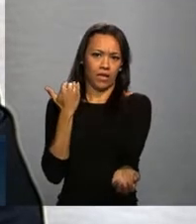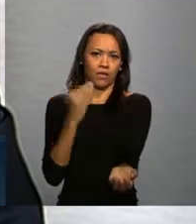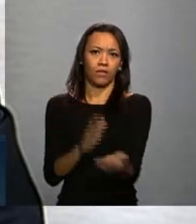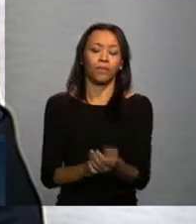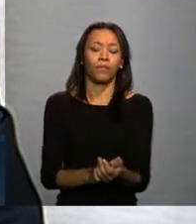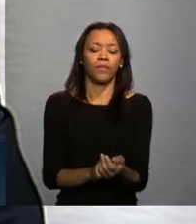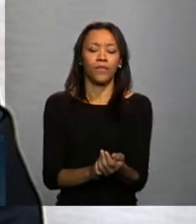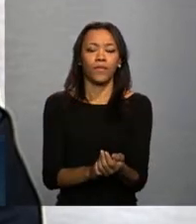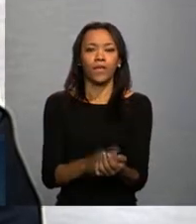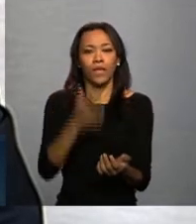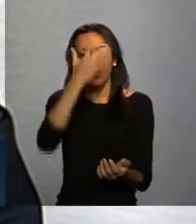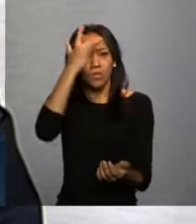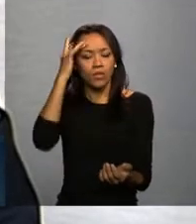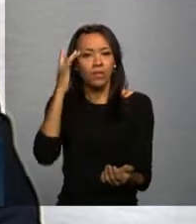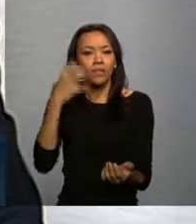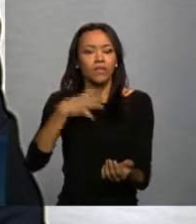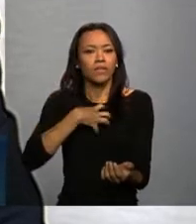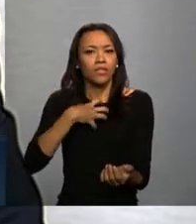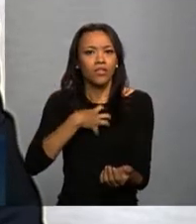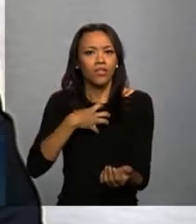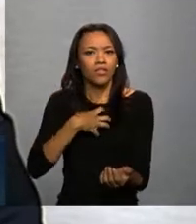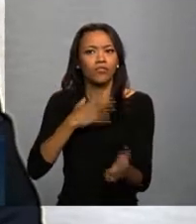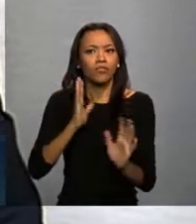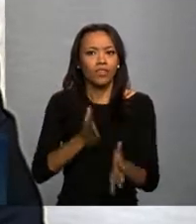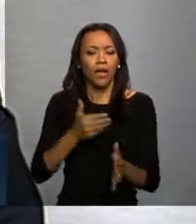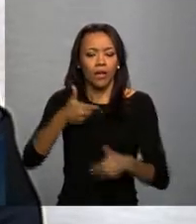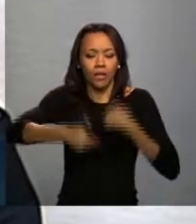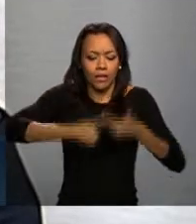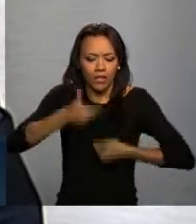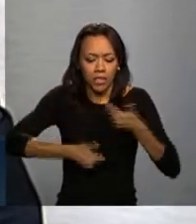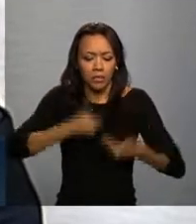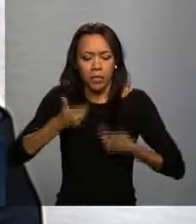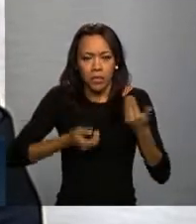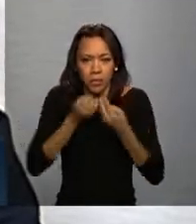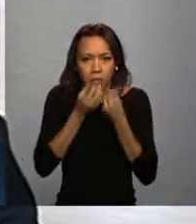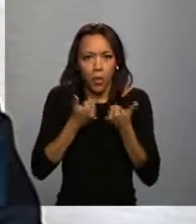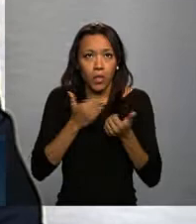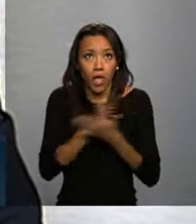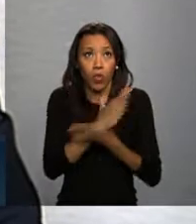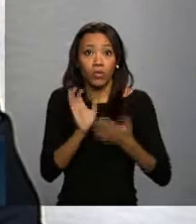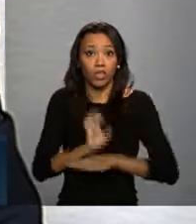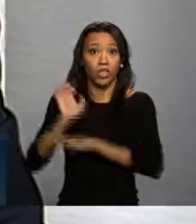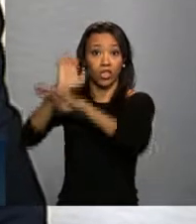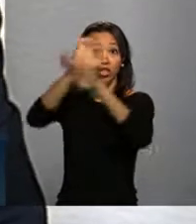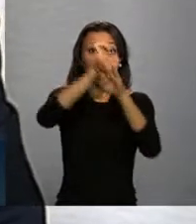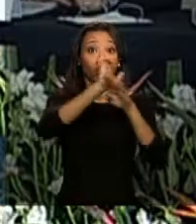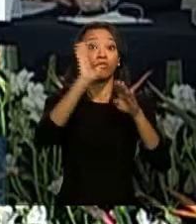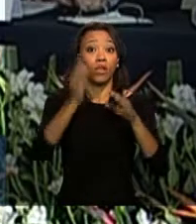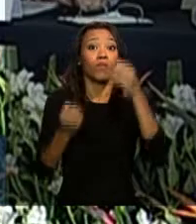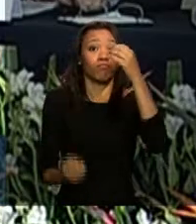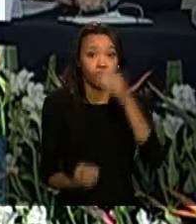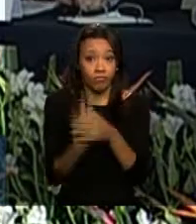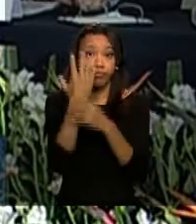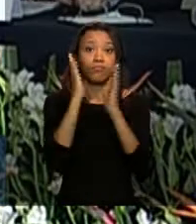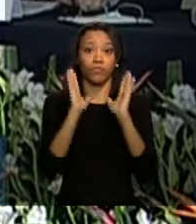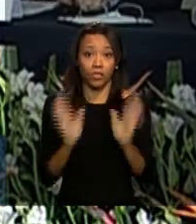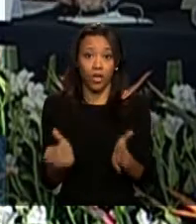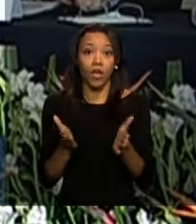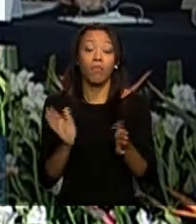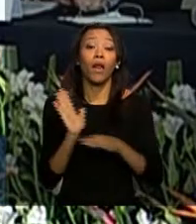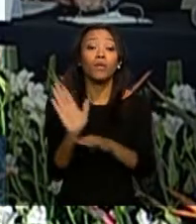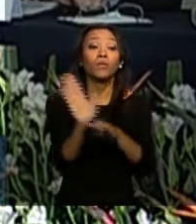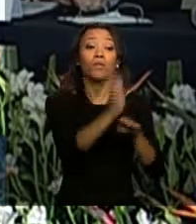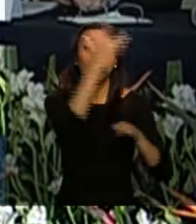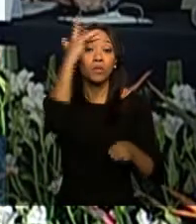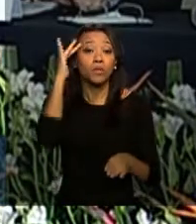sentiram, já sentem na prática em alguns estados onde já está implementado e rodando bem, dão retornos muito